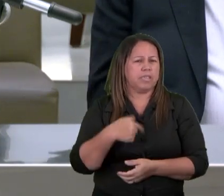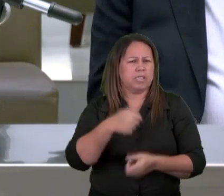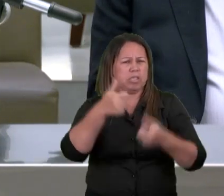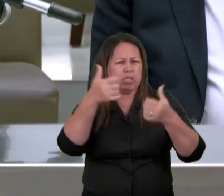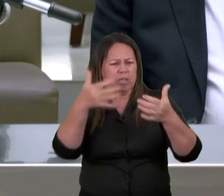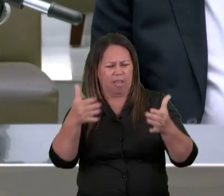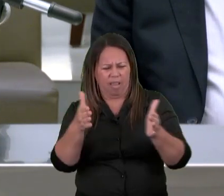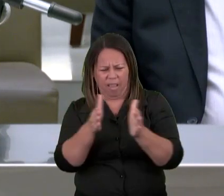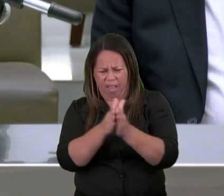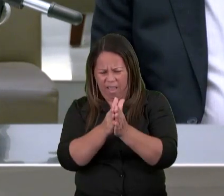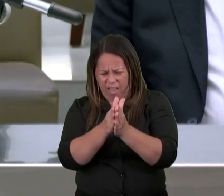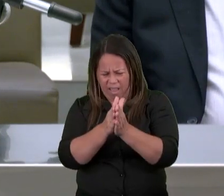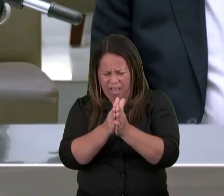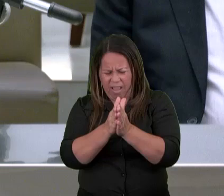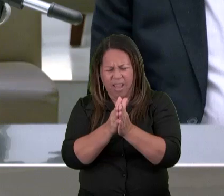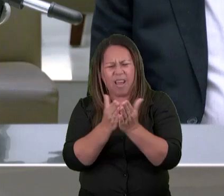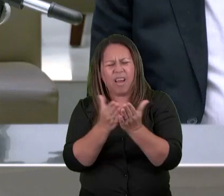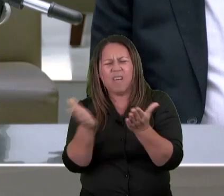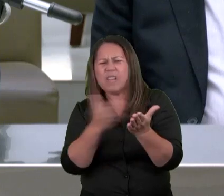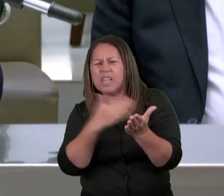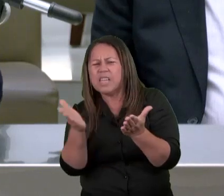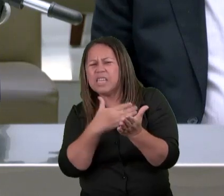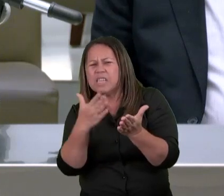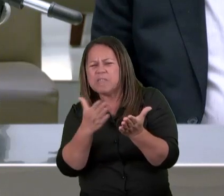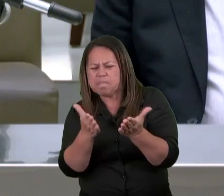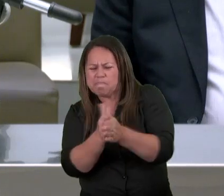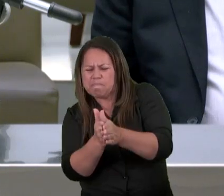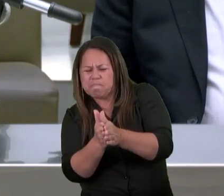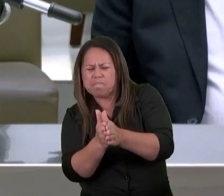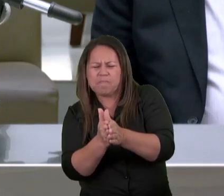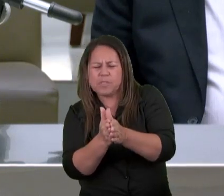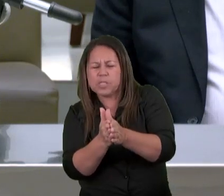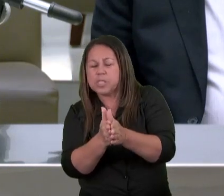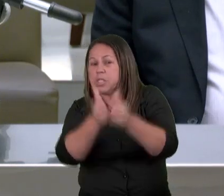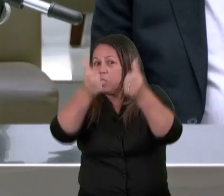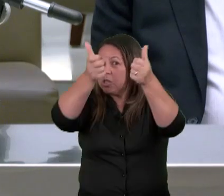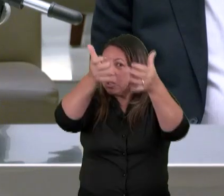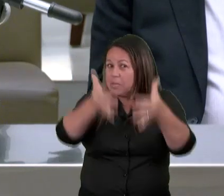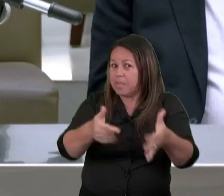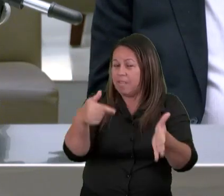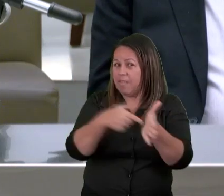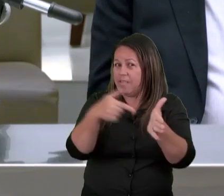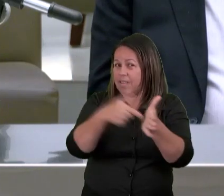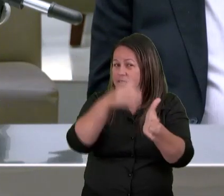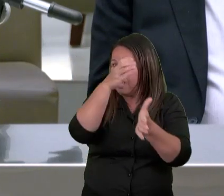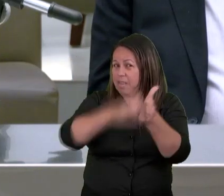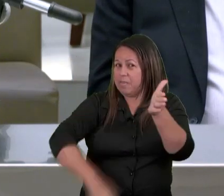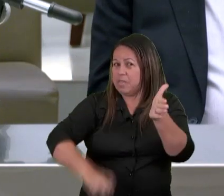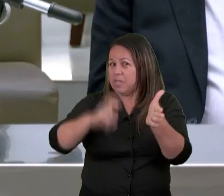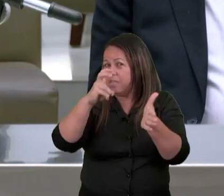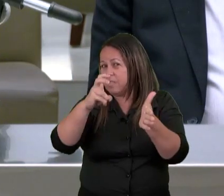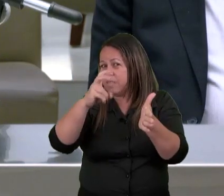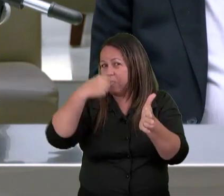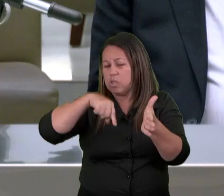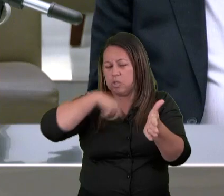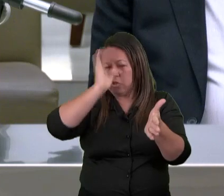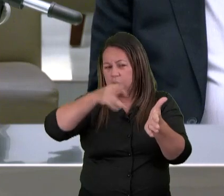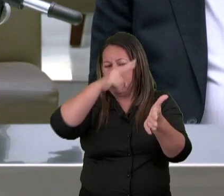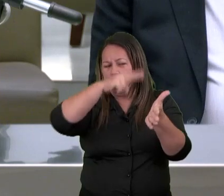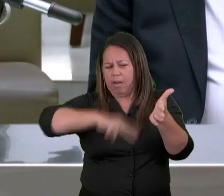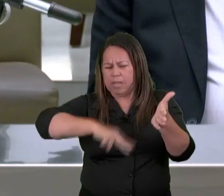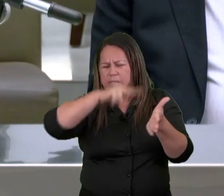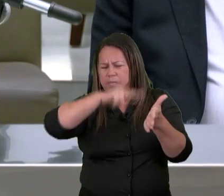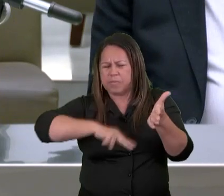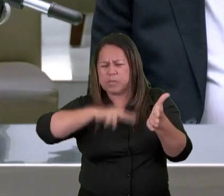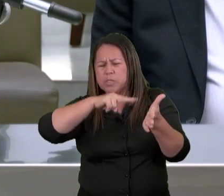selado É mencionado no capítulo que lemos nesta noite Capítulo 5 Quando lemos